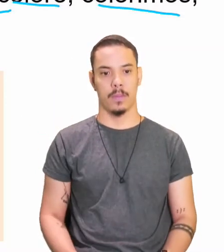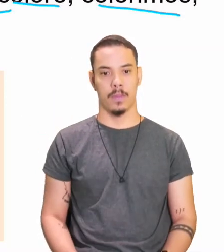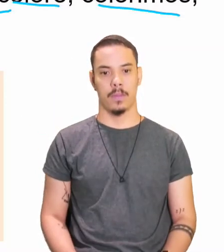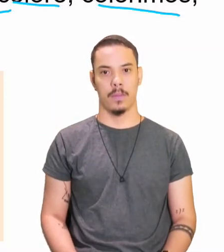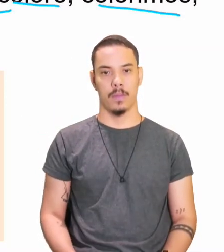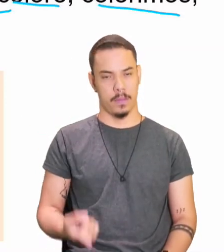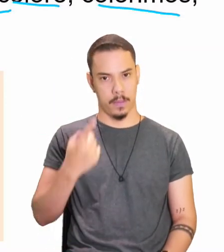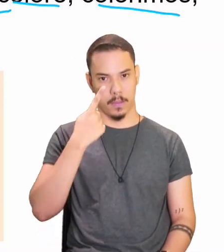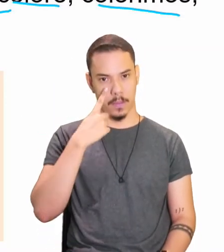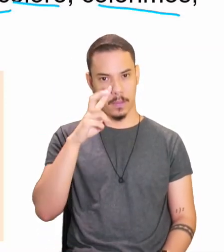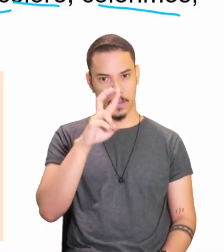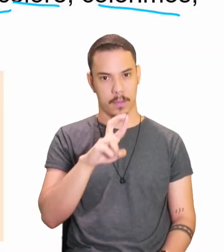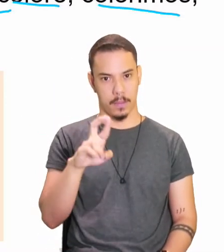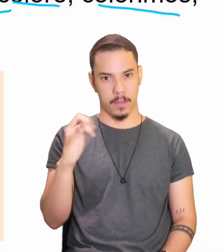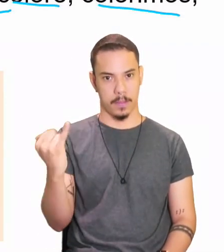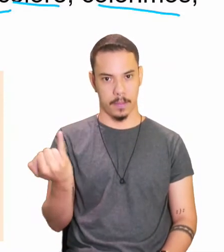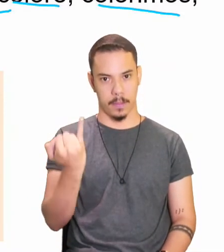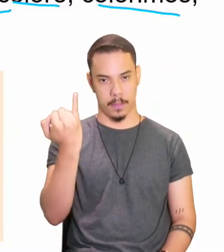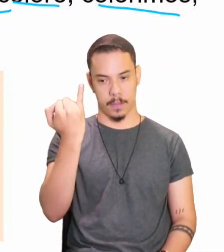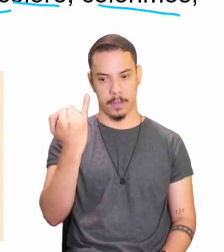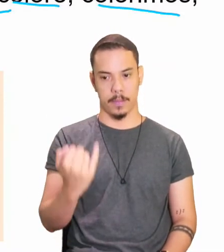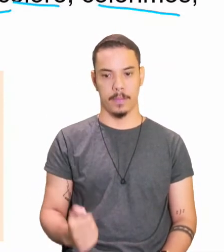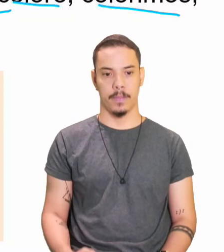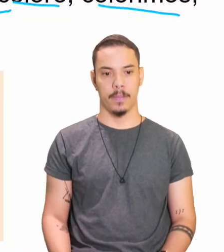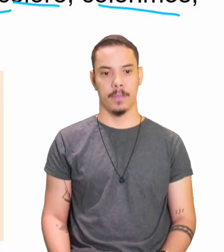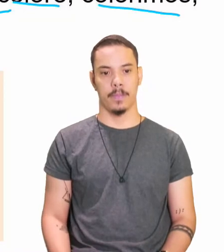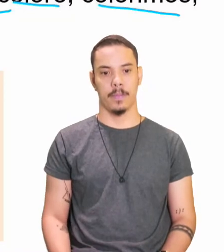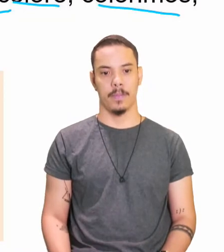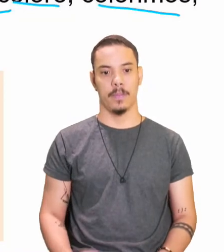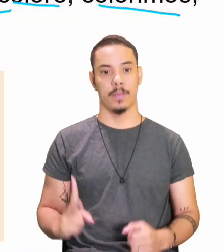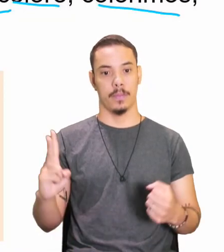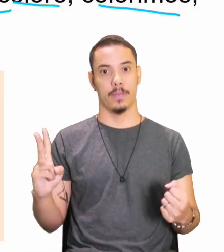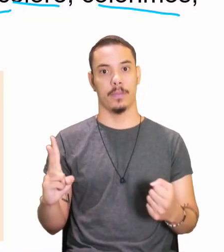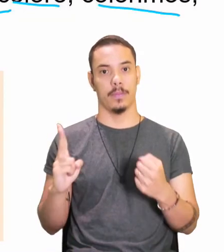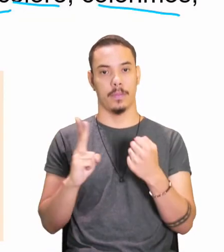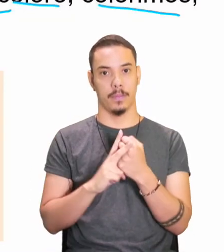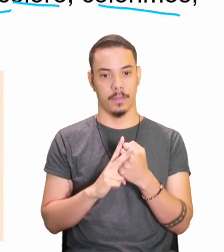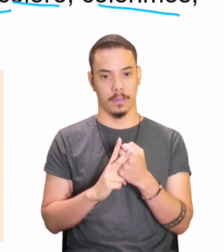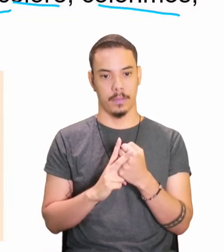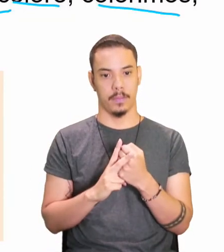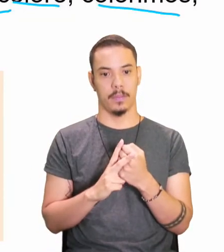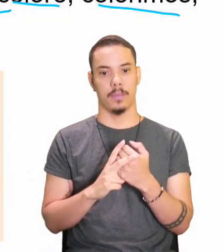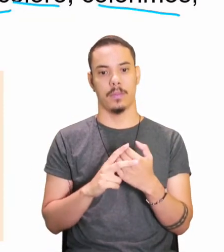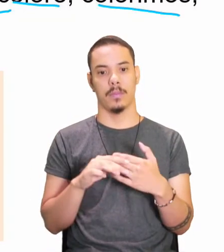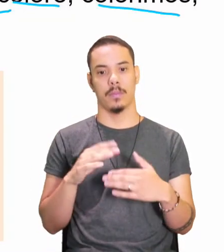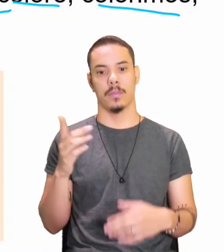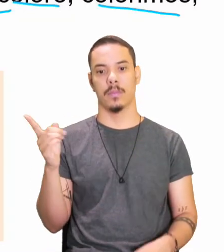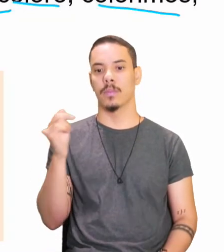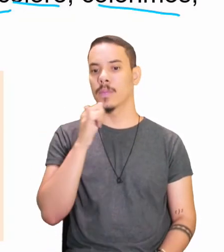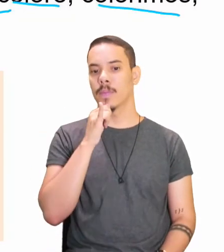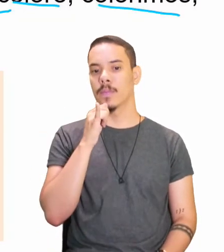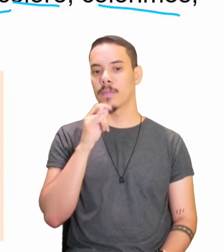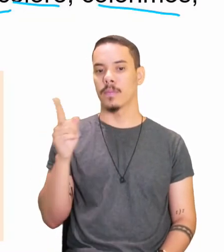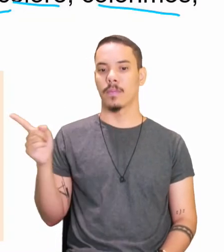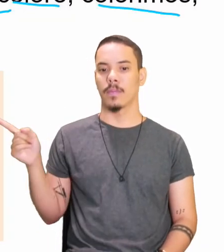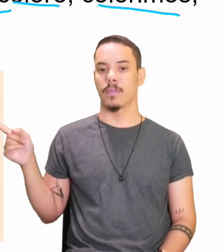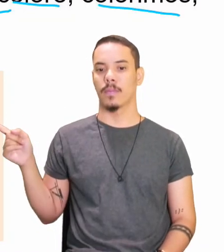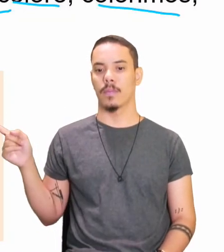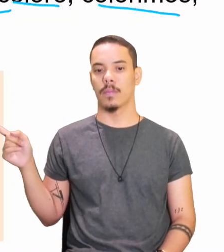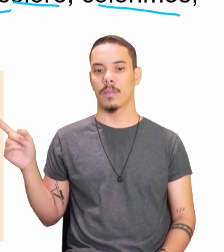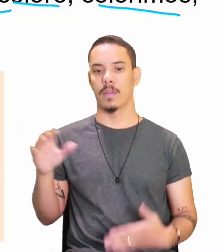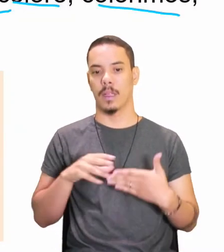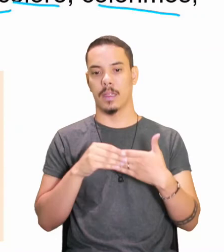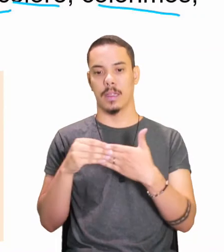Observação importante aqui, ó, os verbos, os dizer, fazer,